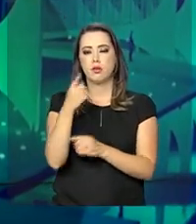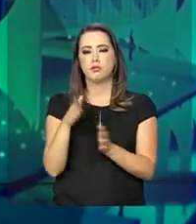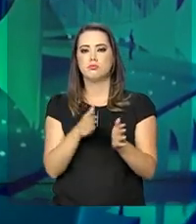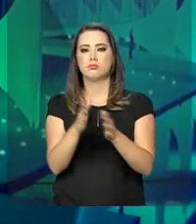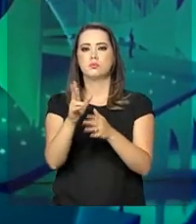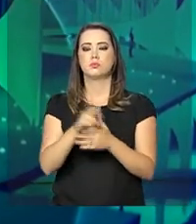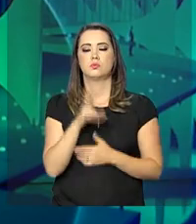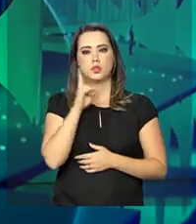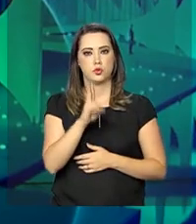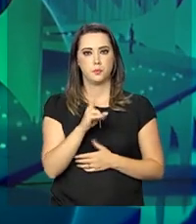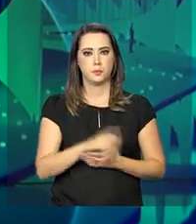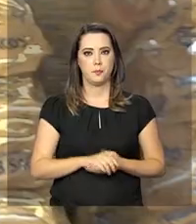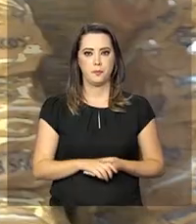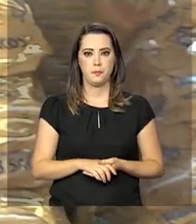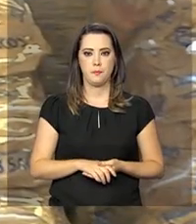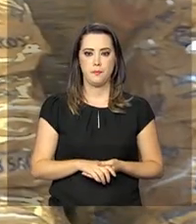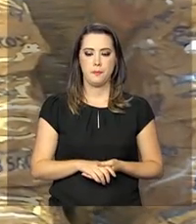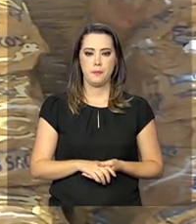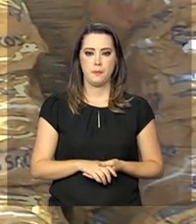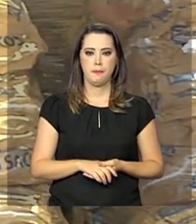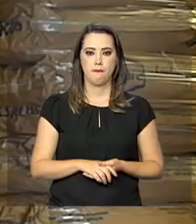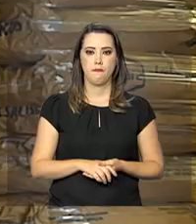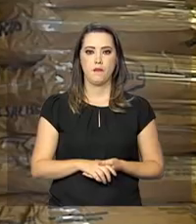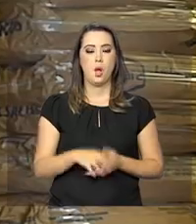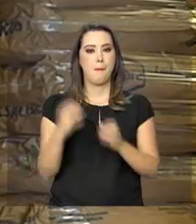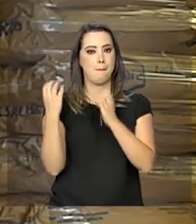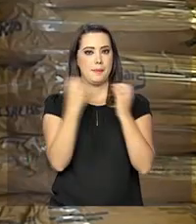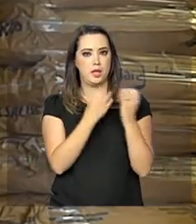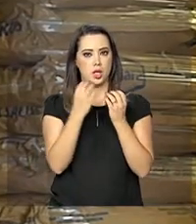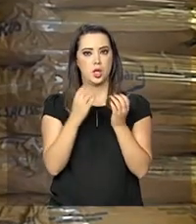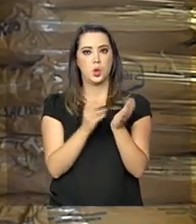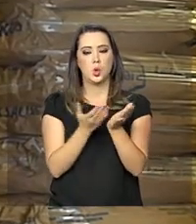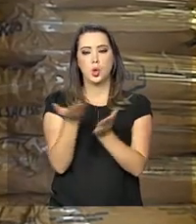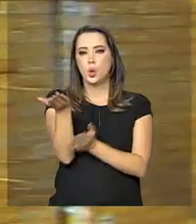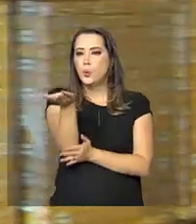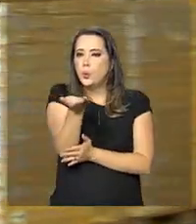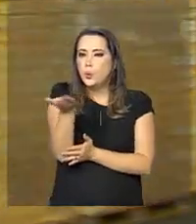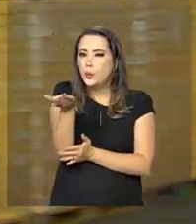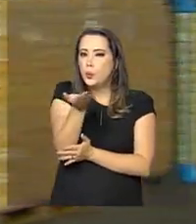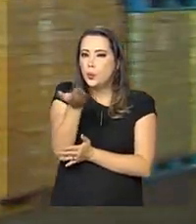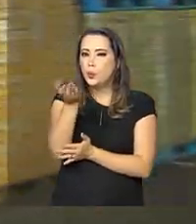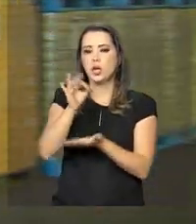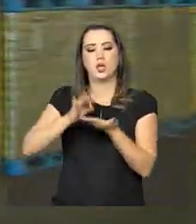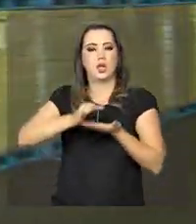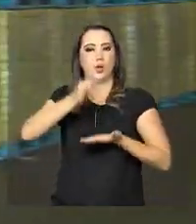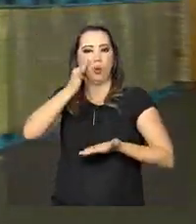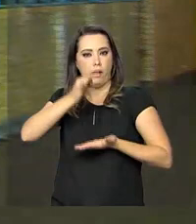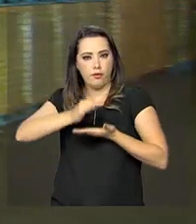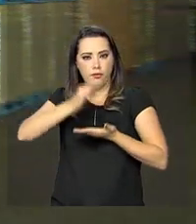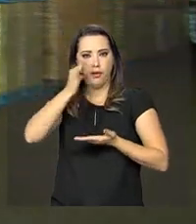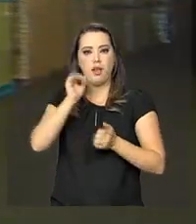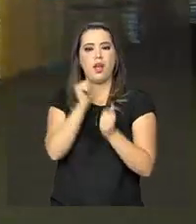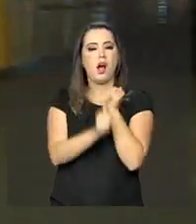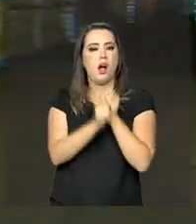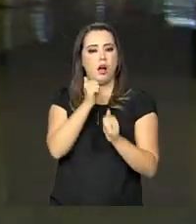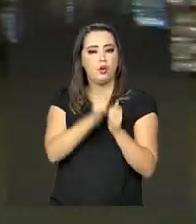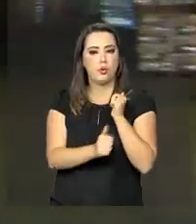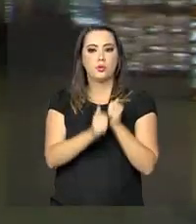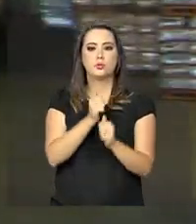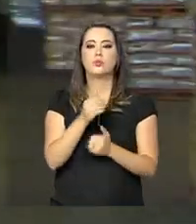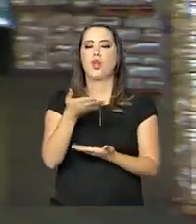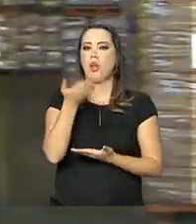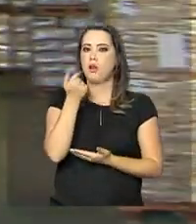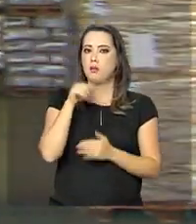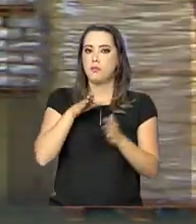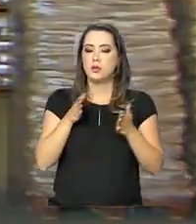uma delas. Confira. Milho, trigo, café, feijão e arroz. Esses são alguns dos alimentos que estão nos estoques da